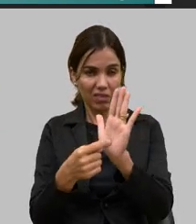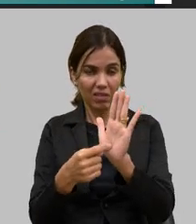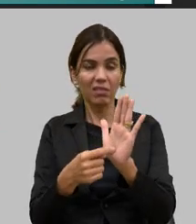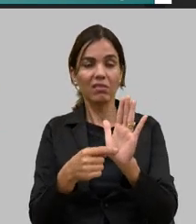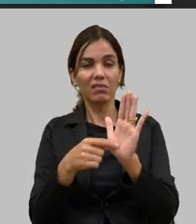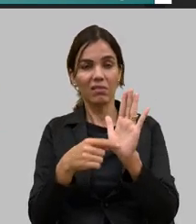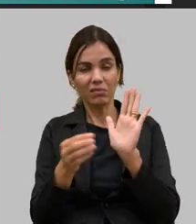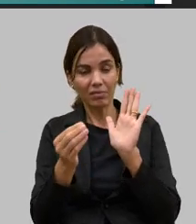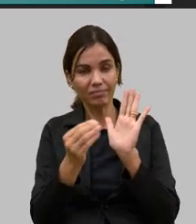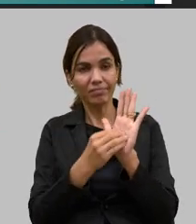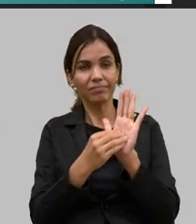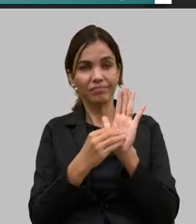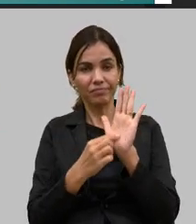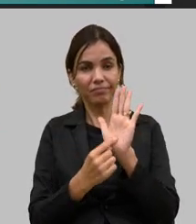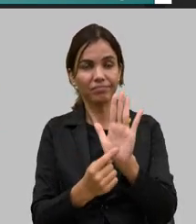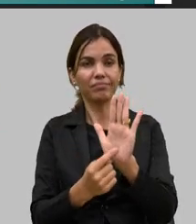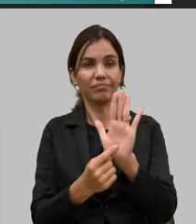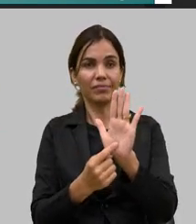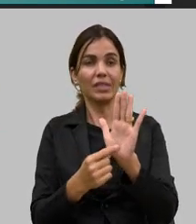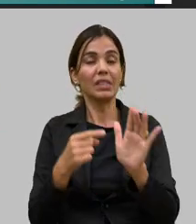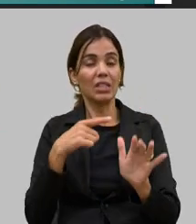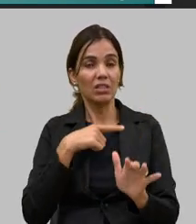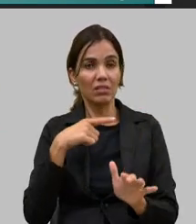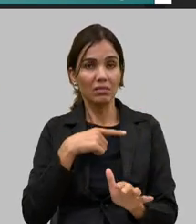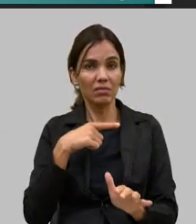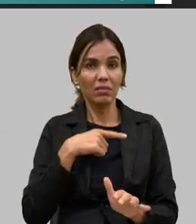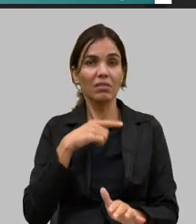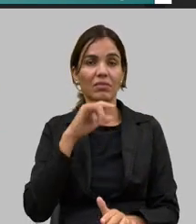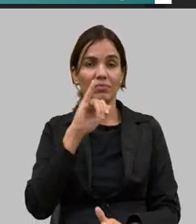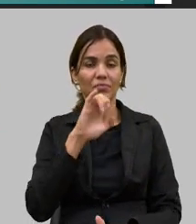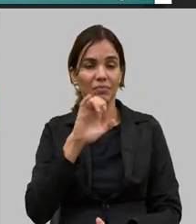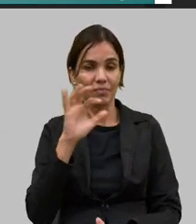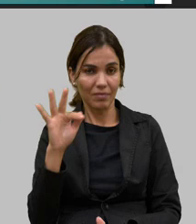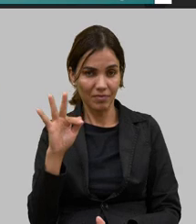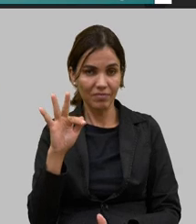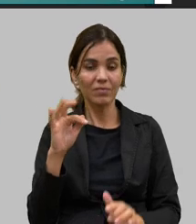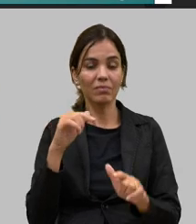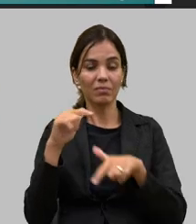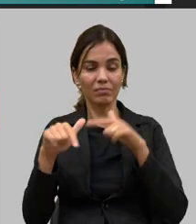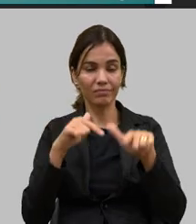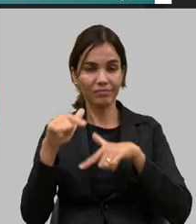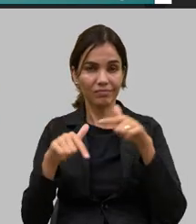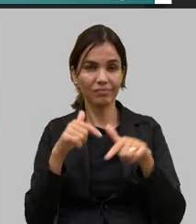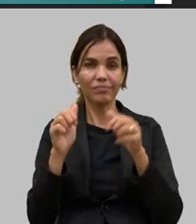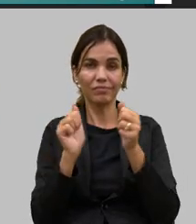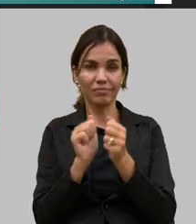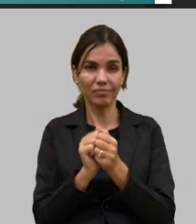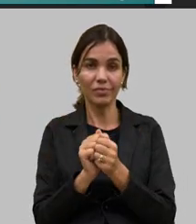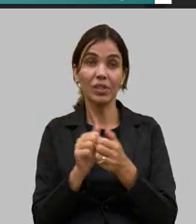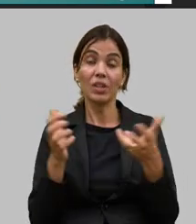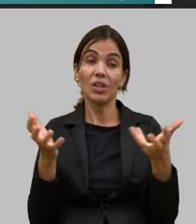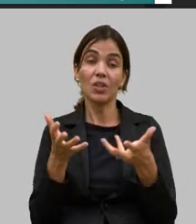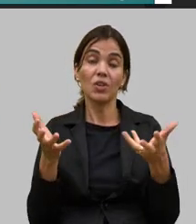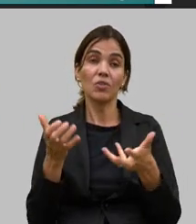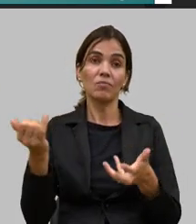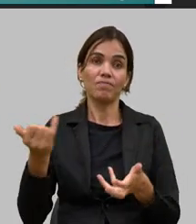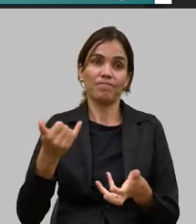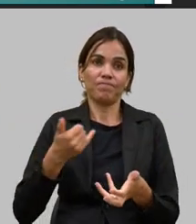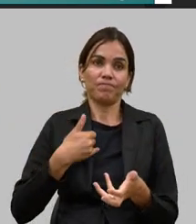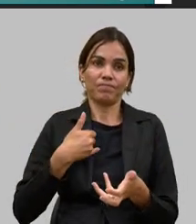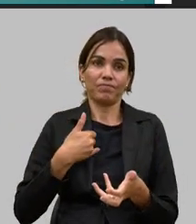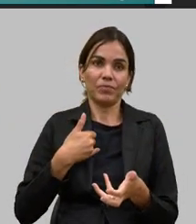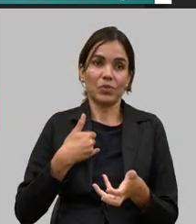junto com a gente nós temos todo o IEF trabalhando junto com a gente e hoje eu tive a feliz notícia o Pedro me falou que os primeiros nada